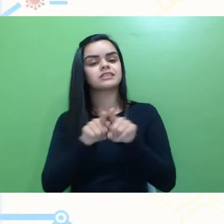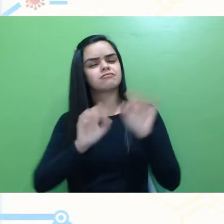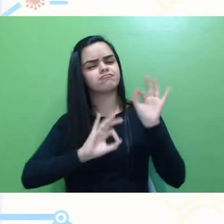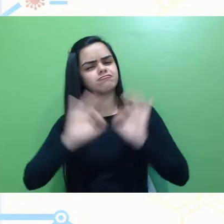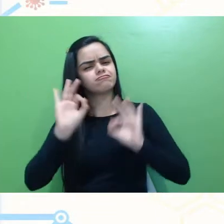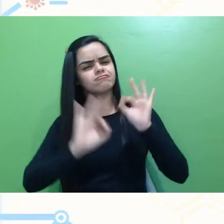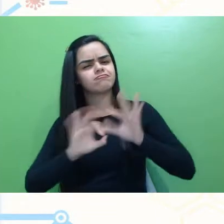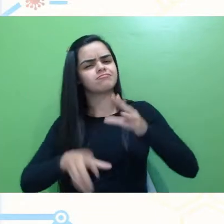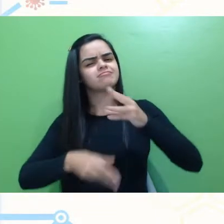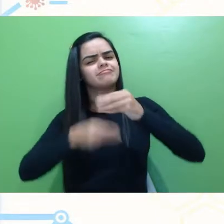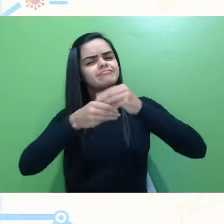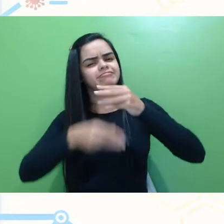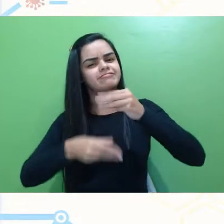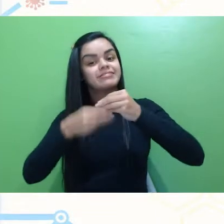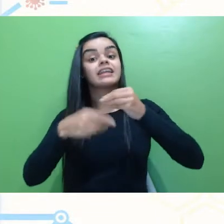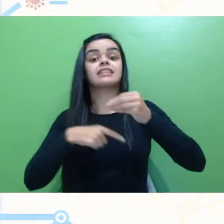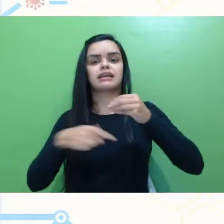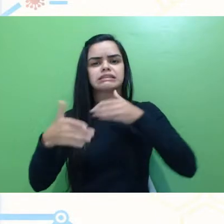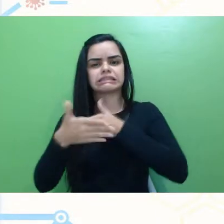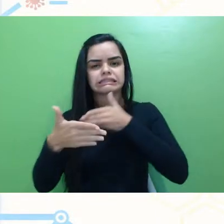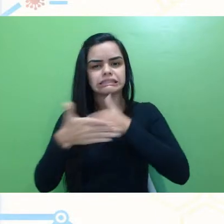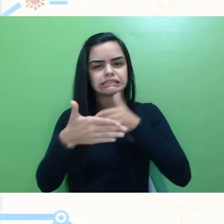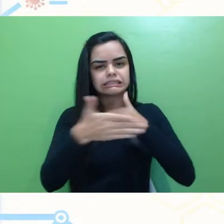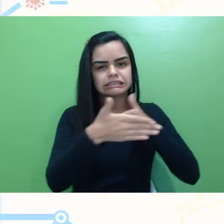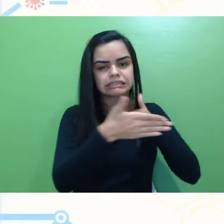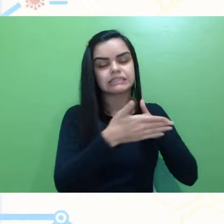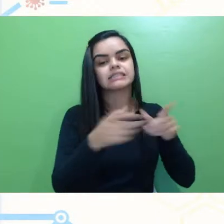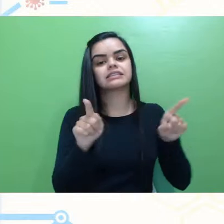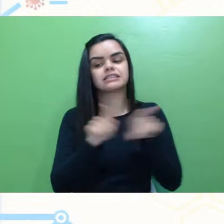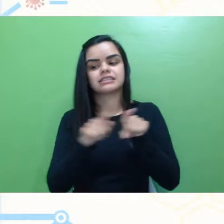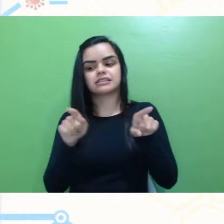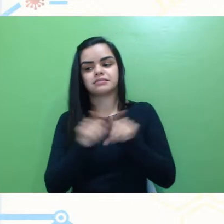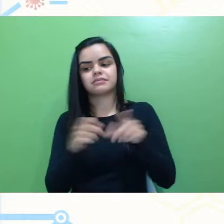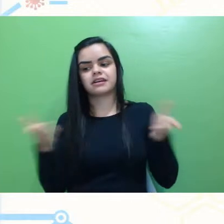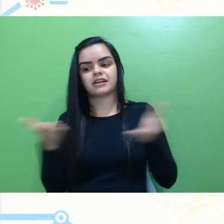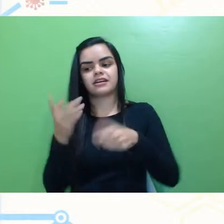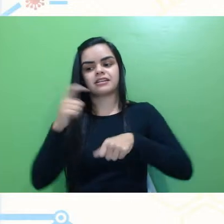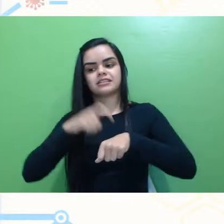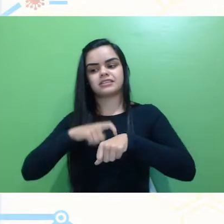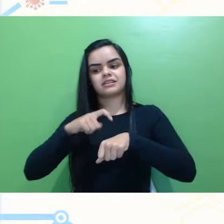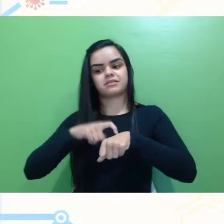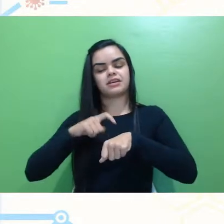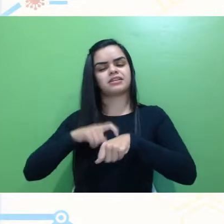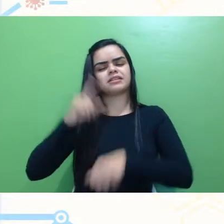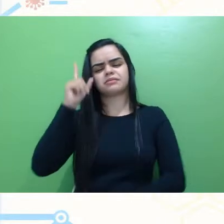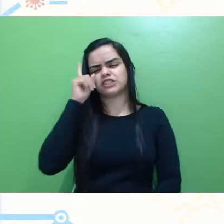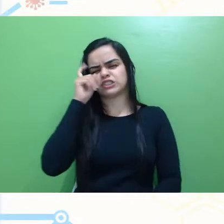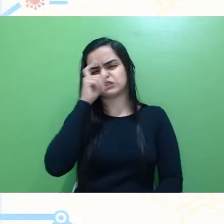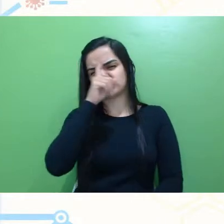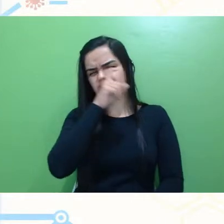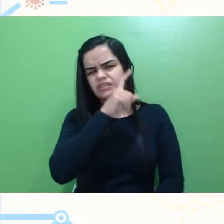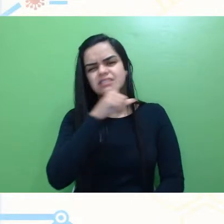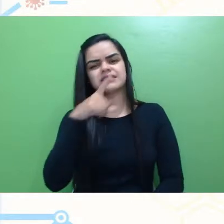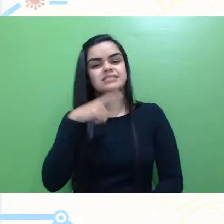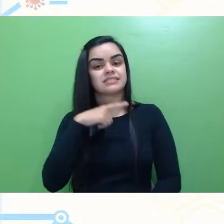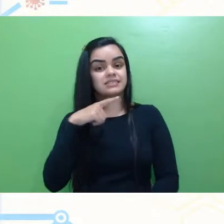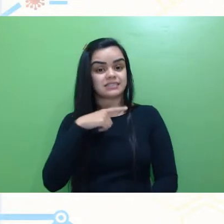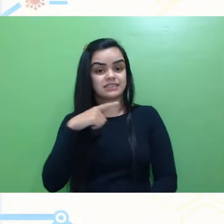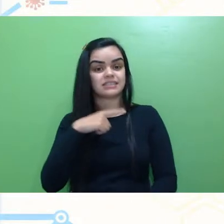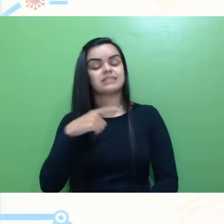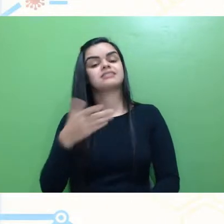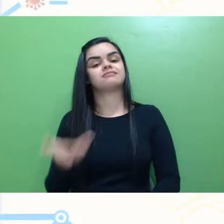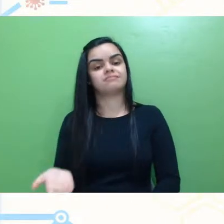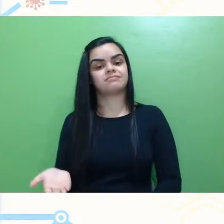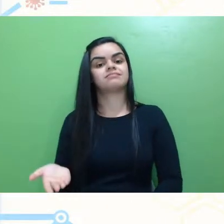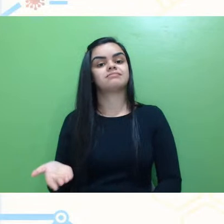né, com todas as dificuldades desse momento, e as dificuldades que são inerentes mesmo ao processo de